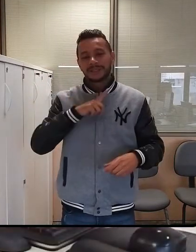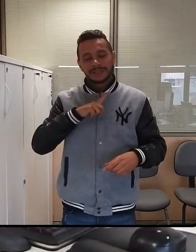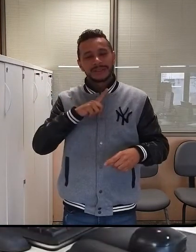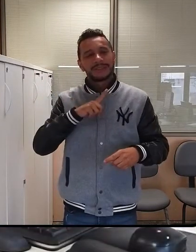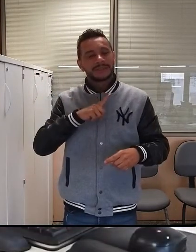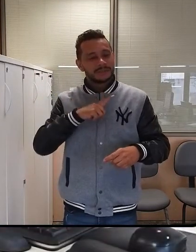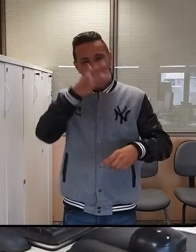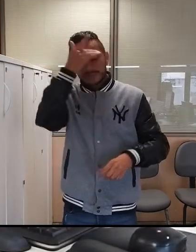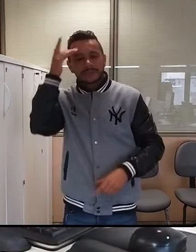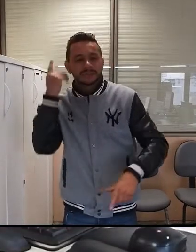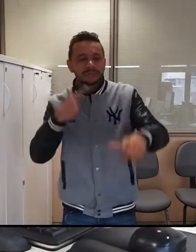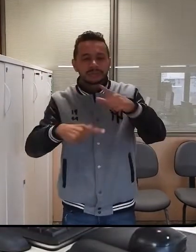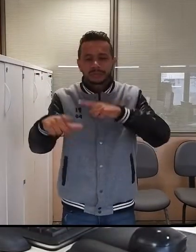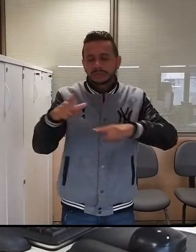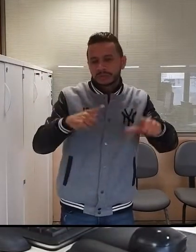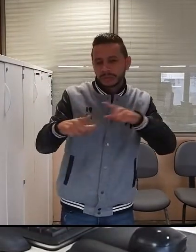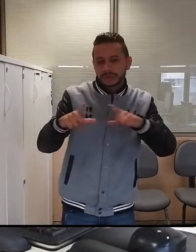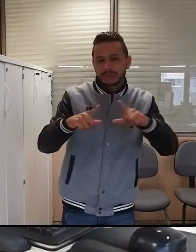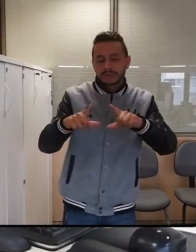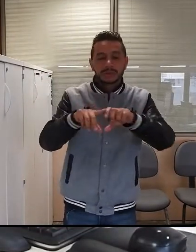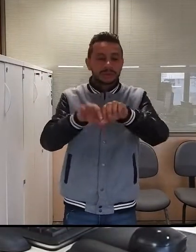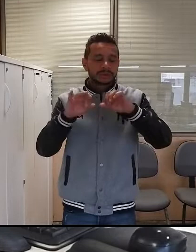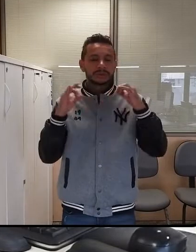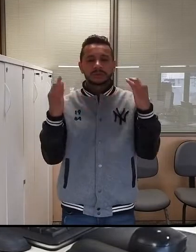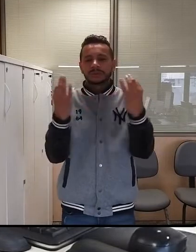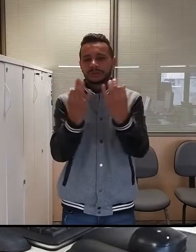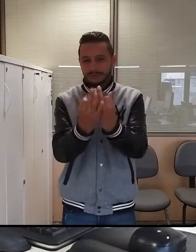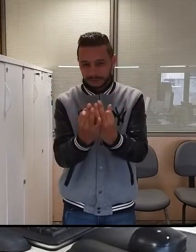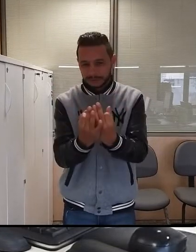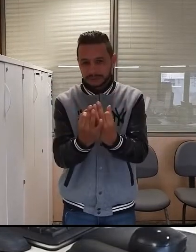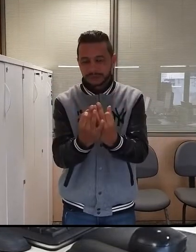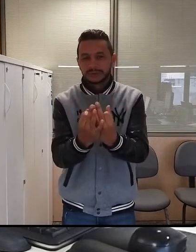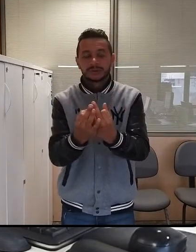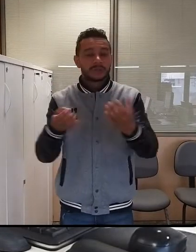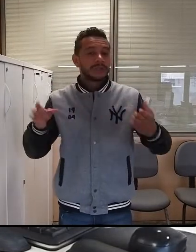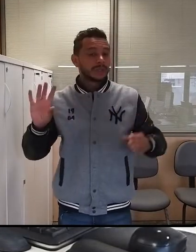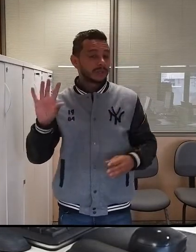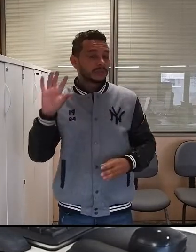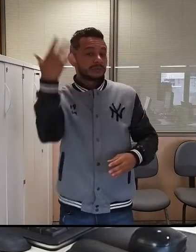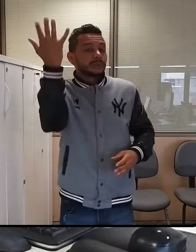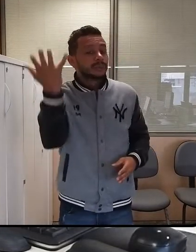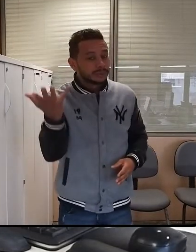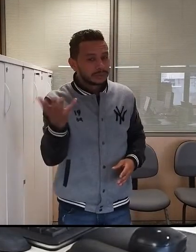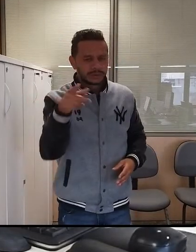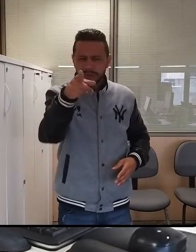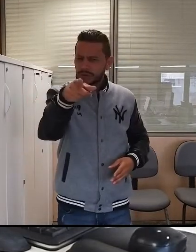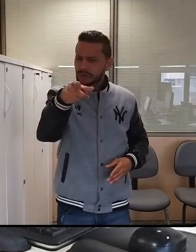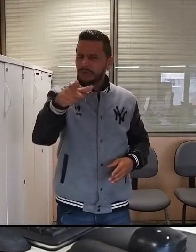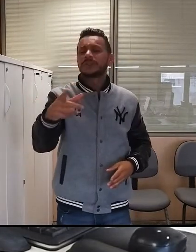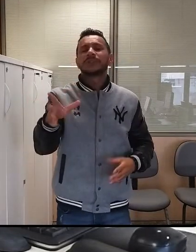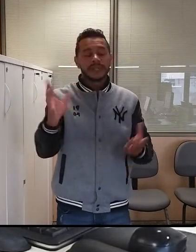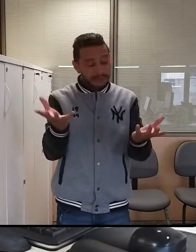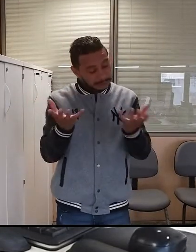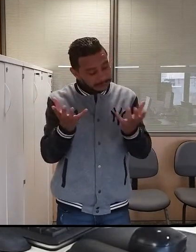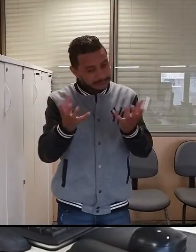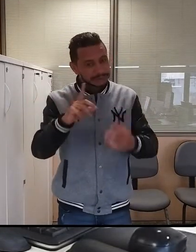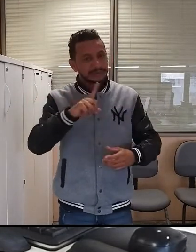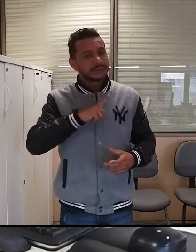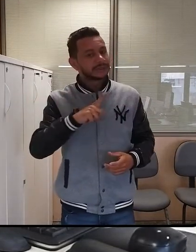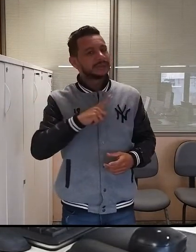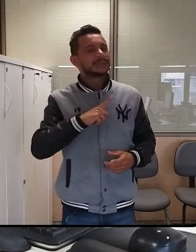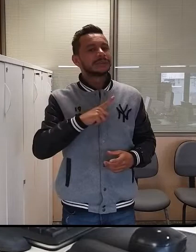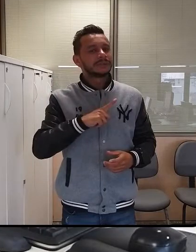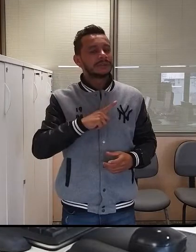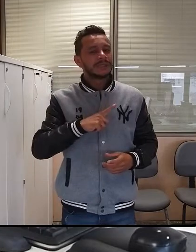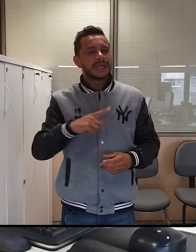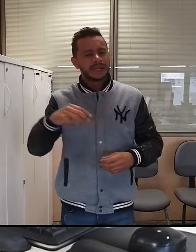organização dos trabalhadores foi essencial para mais essa conquista E se você também quer conquistar a sua, entre em contato com